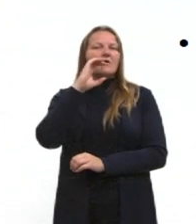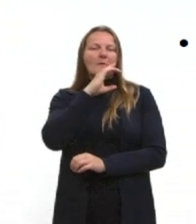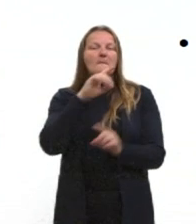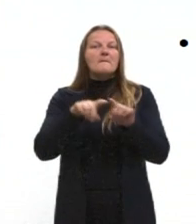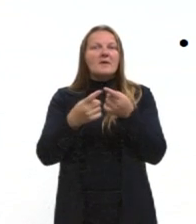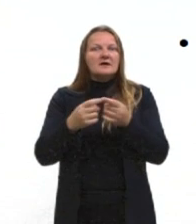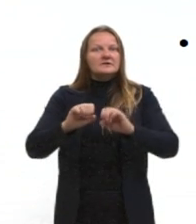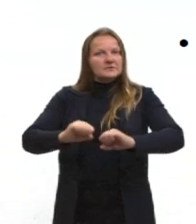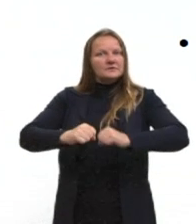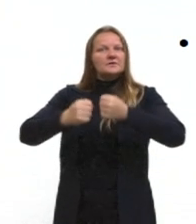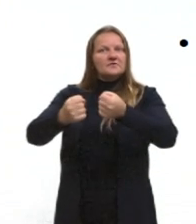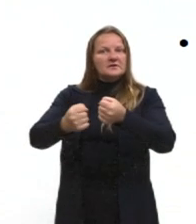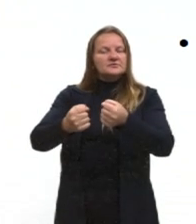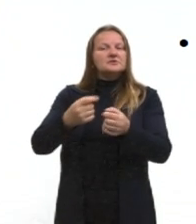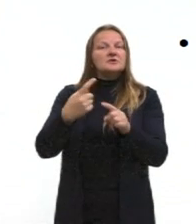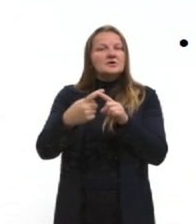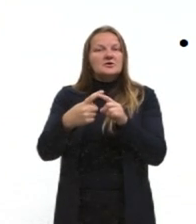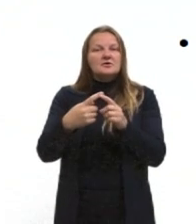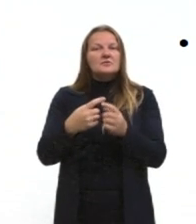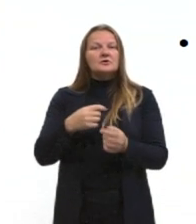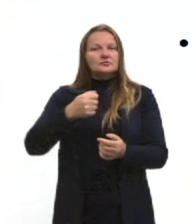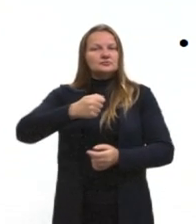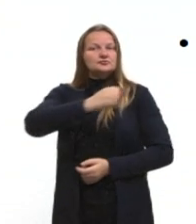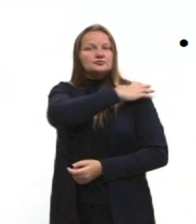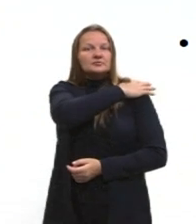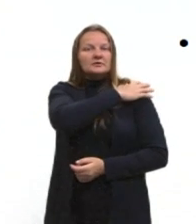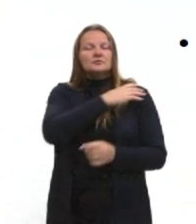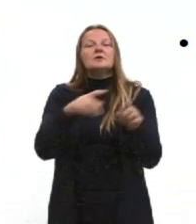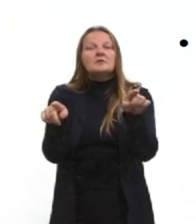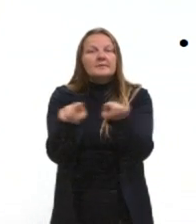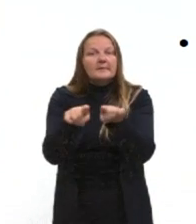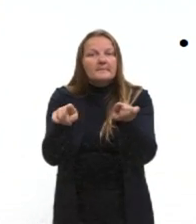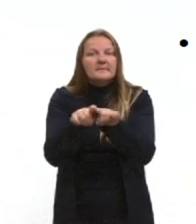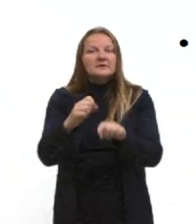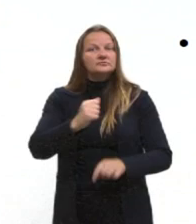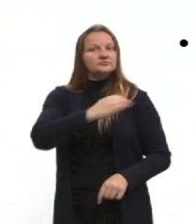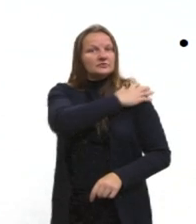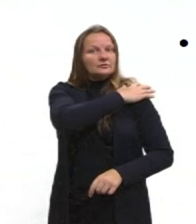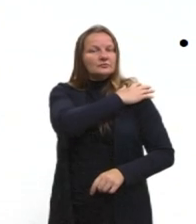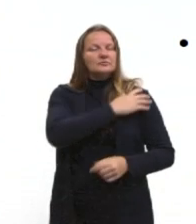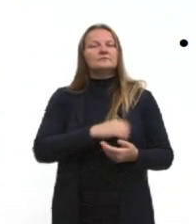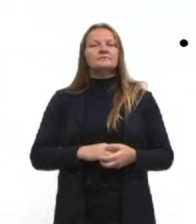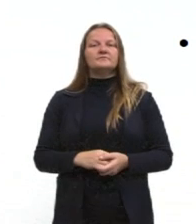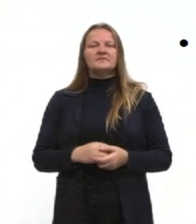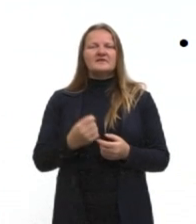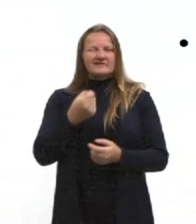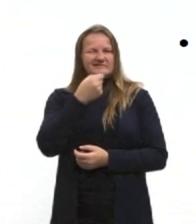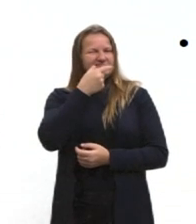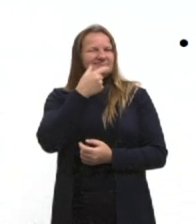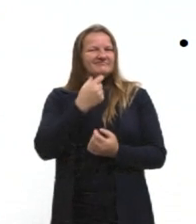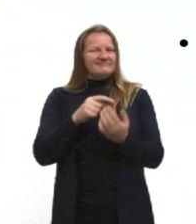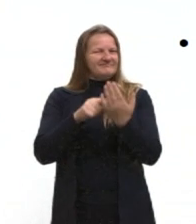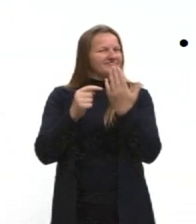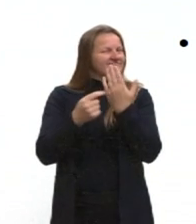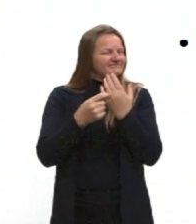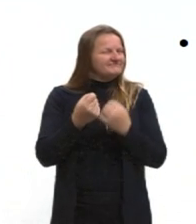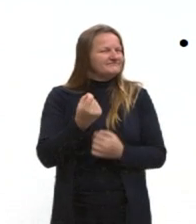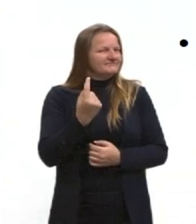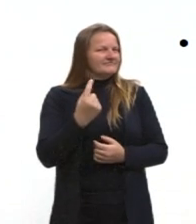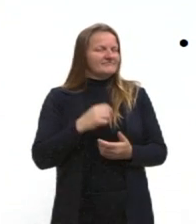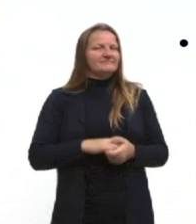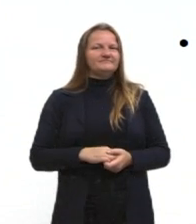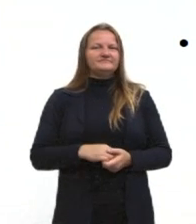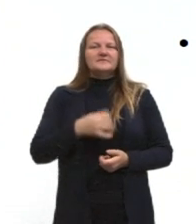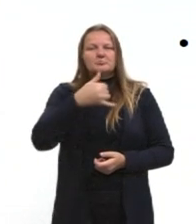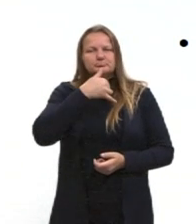eles estão defendendo, no fundo, uma ditadura. Então, para mim, é algo de irônico aí e de